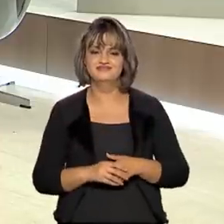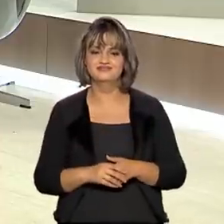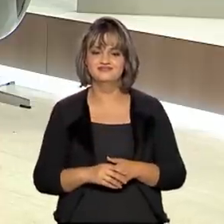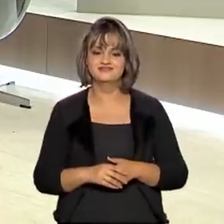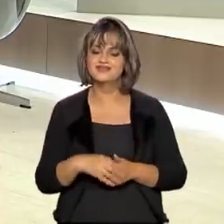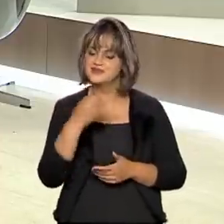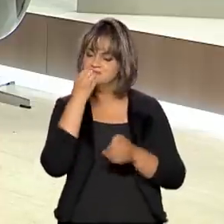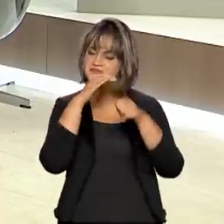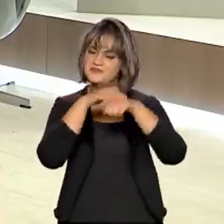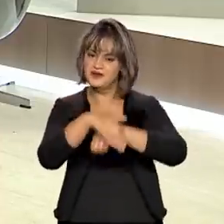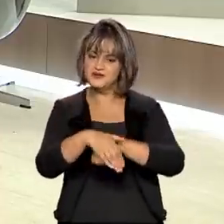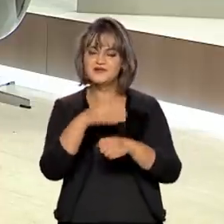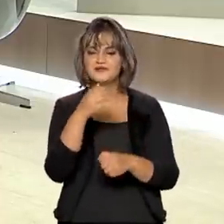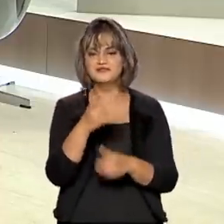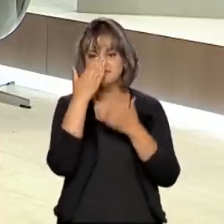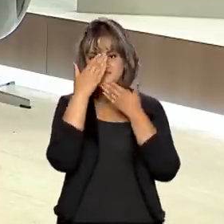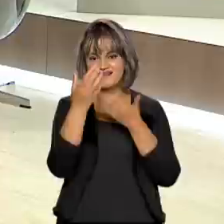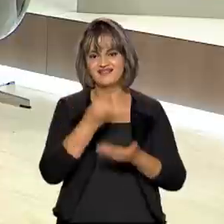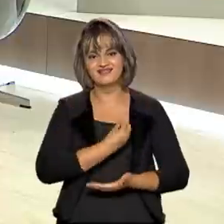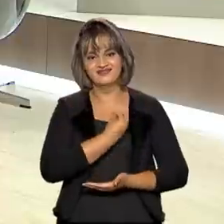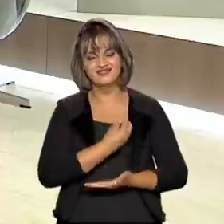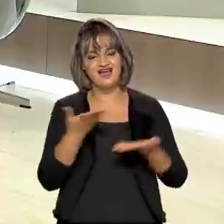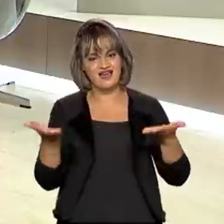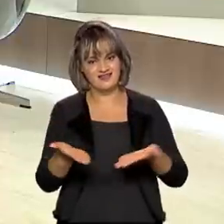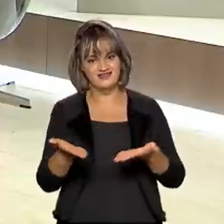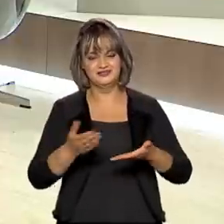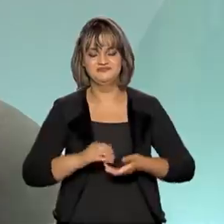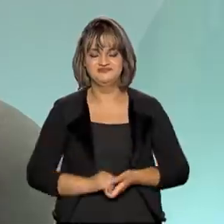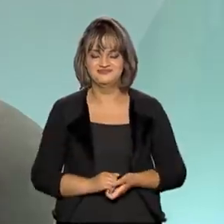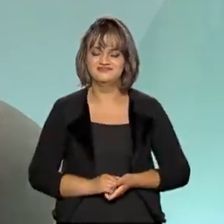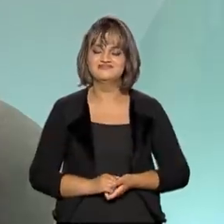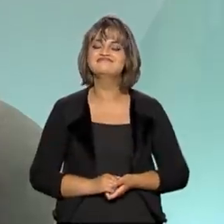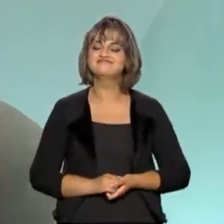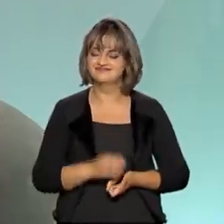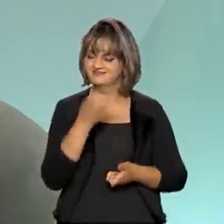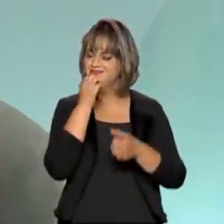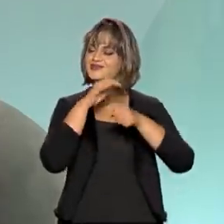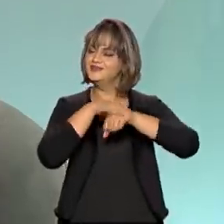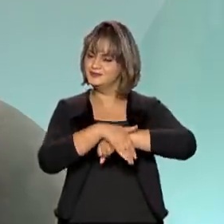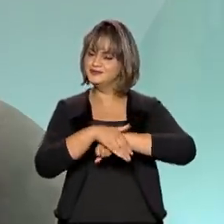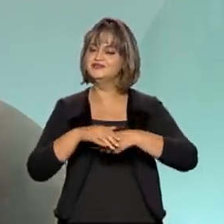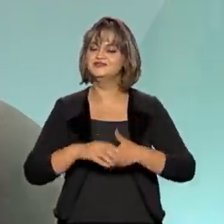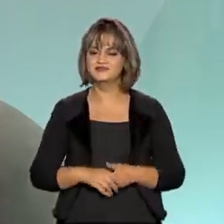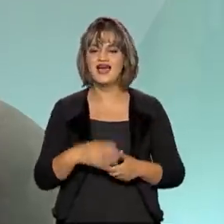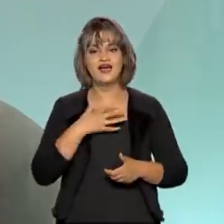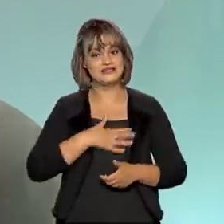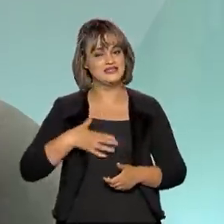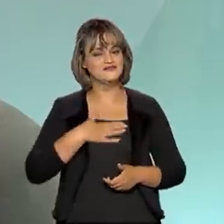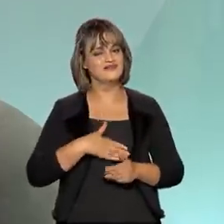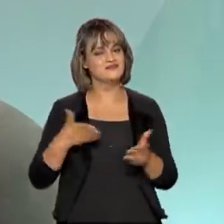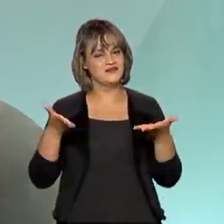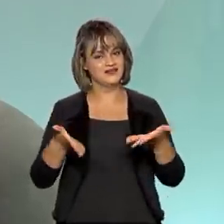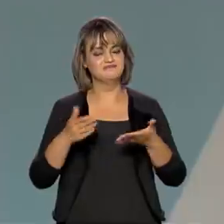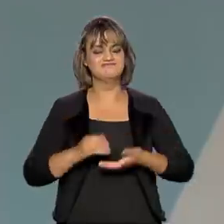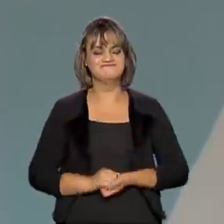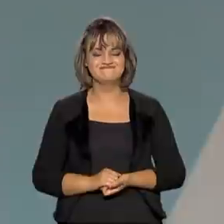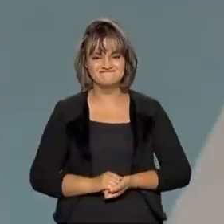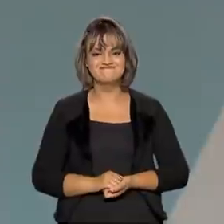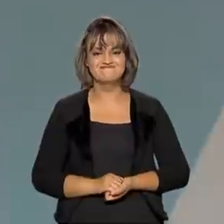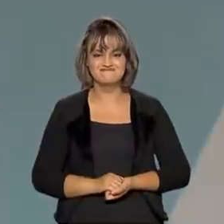Boa noite, secretário. Muito obrigado pela presença aqui no Brasil em Pauta. Boa noite, Paulo, é satisfação estar aqui com você.